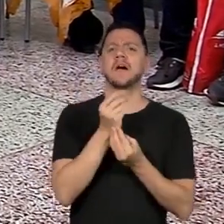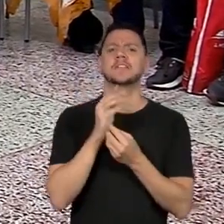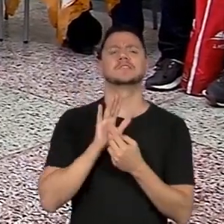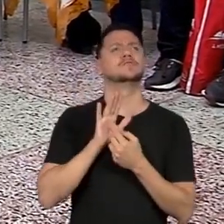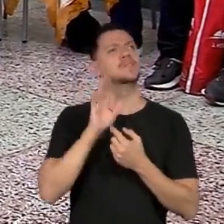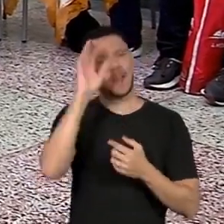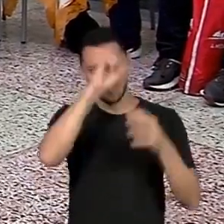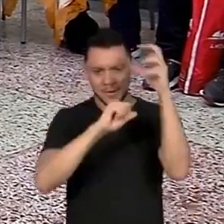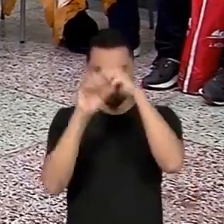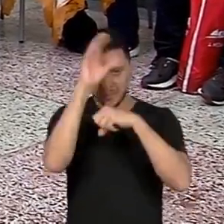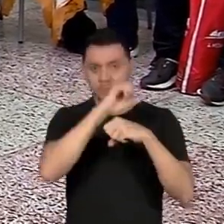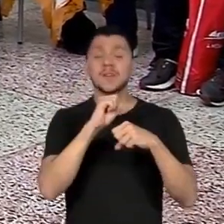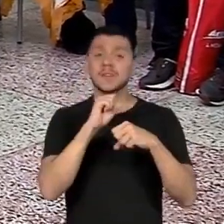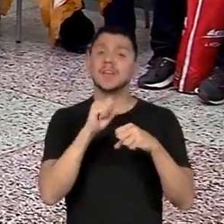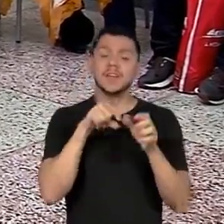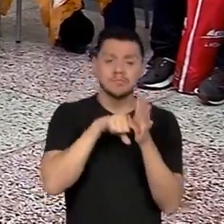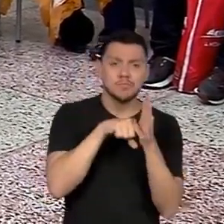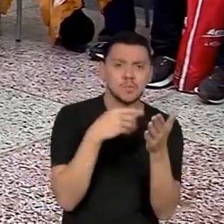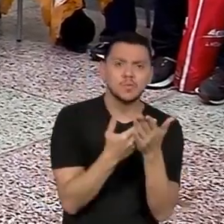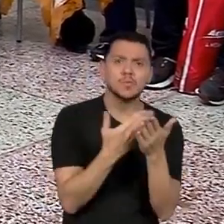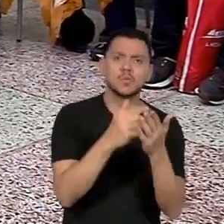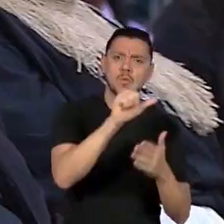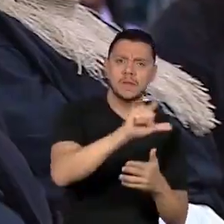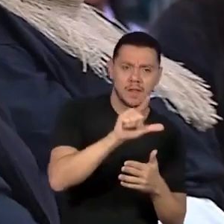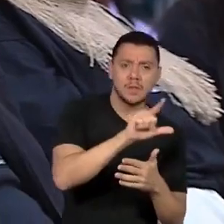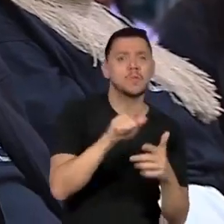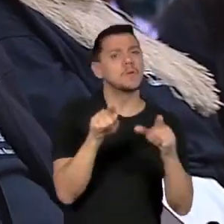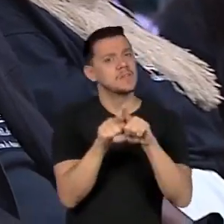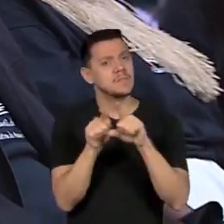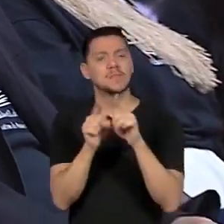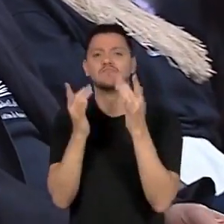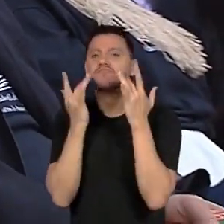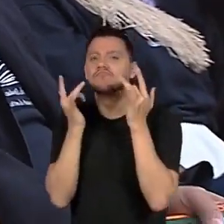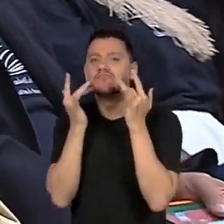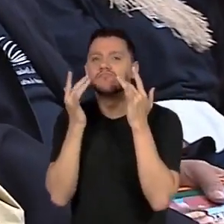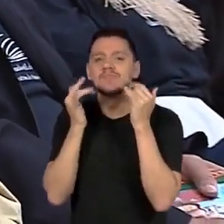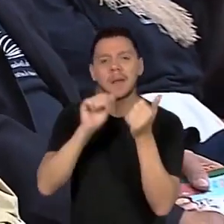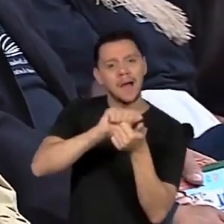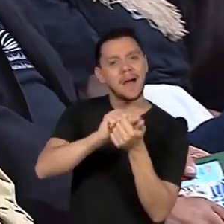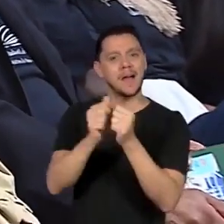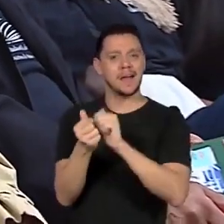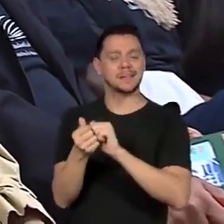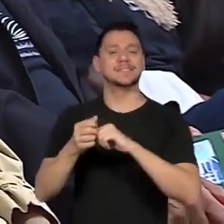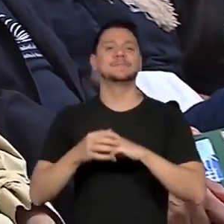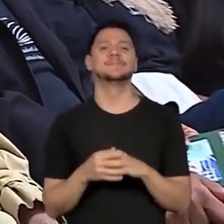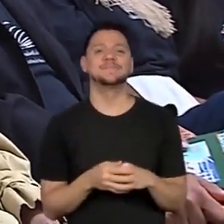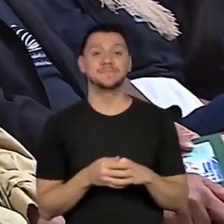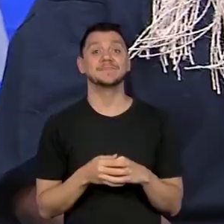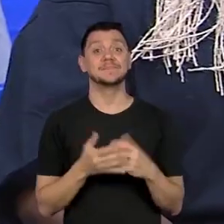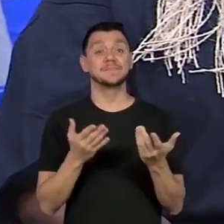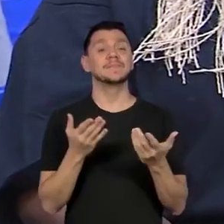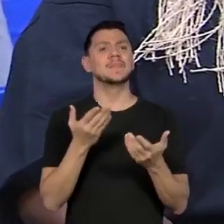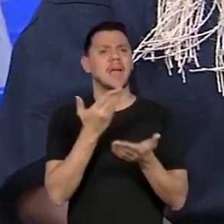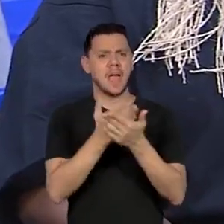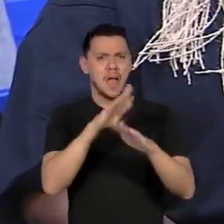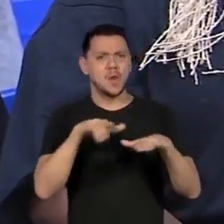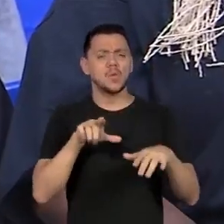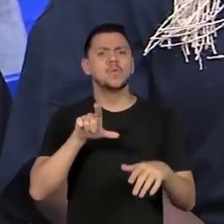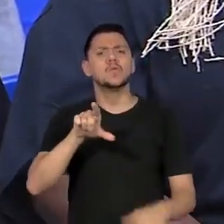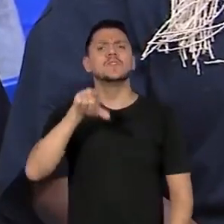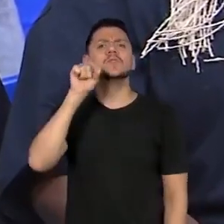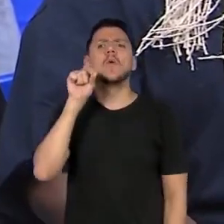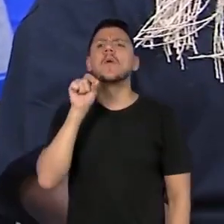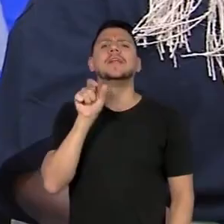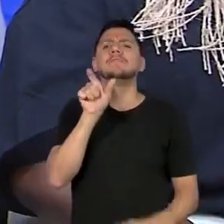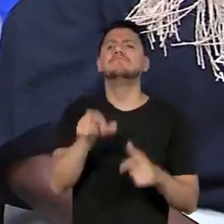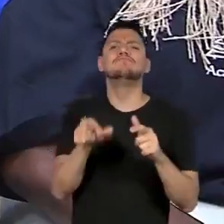amplia para os estudos teatrais. Os alunos escolhem amigos literários, grandes